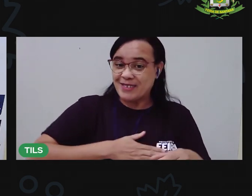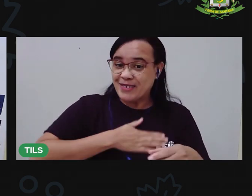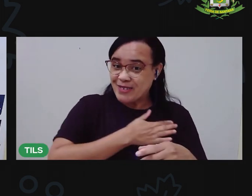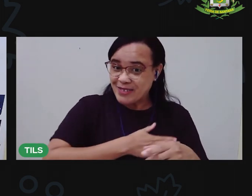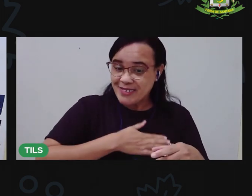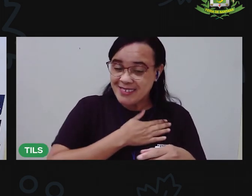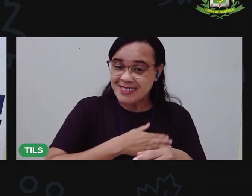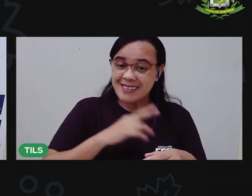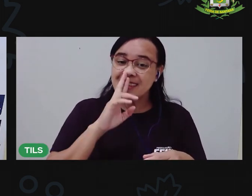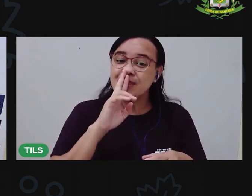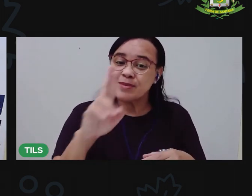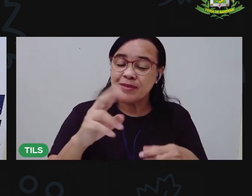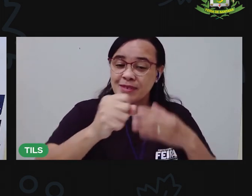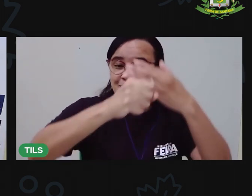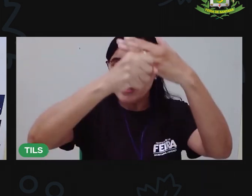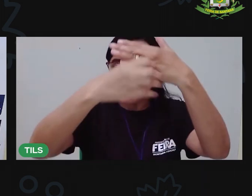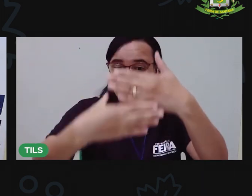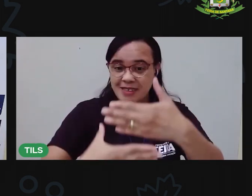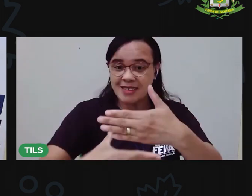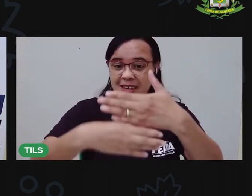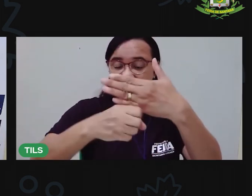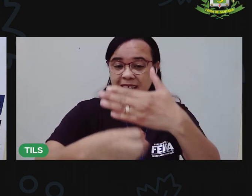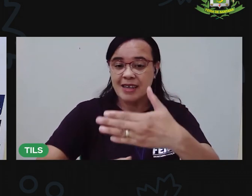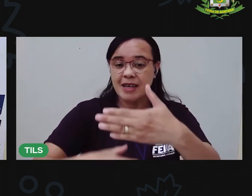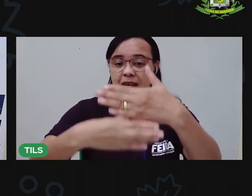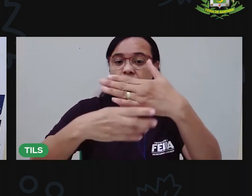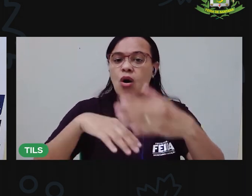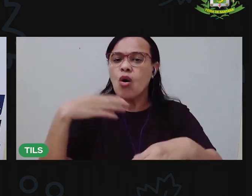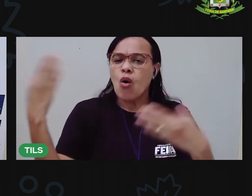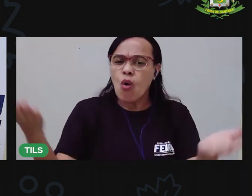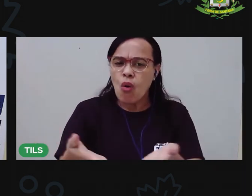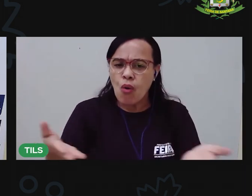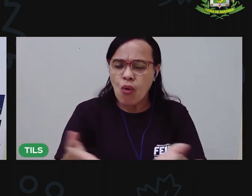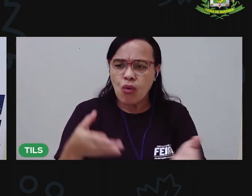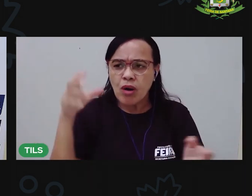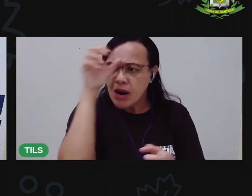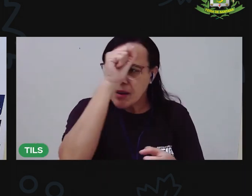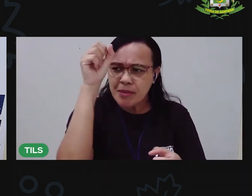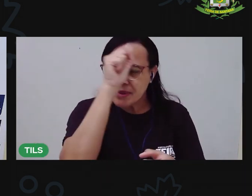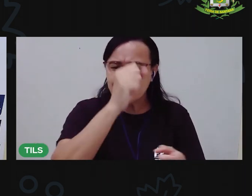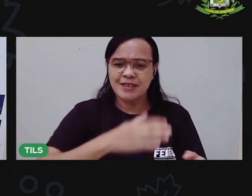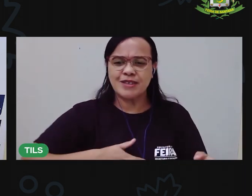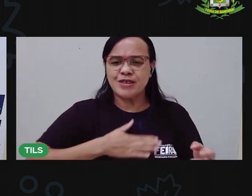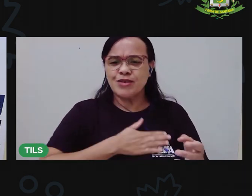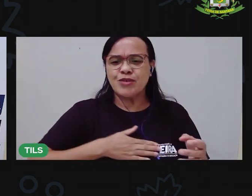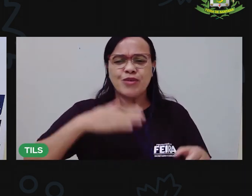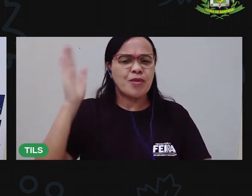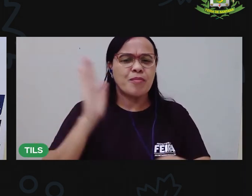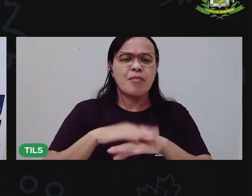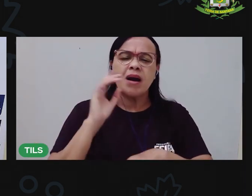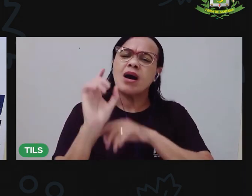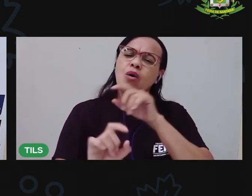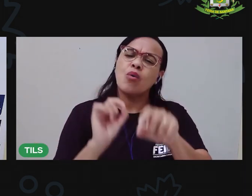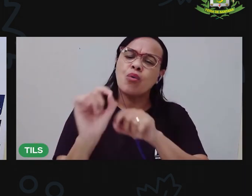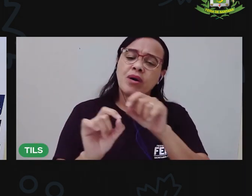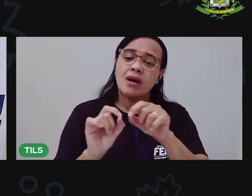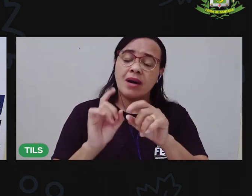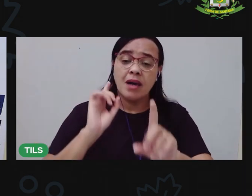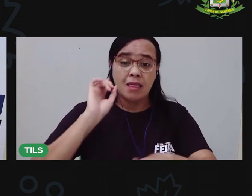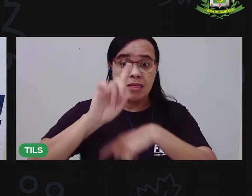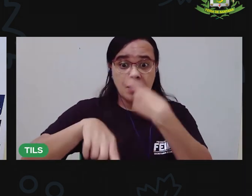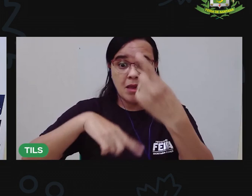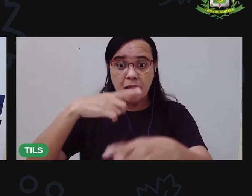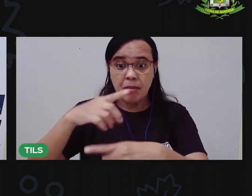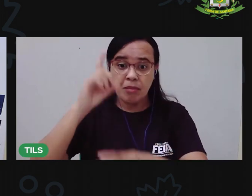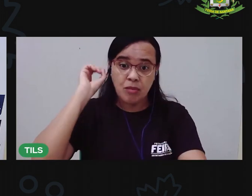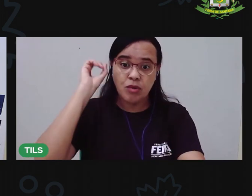chat O que você aprendeu hoje O que você mais gostou De aprender A gente vai se encontrar agora Só no nosso